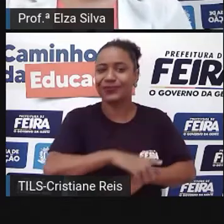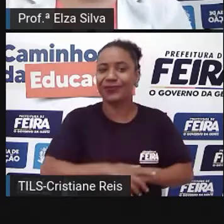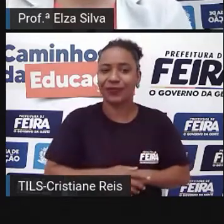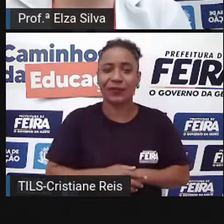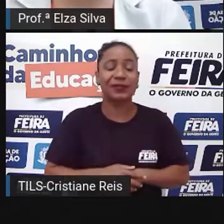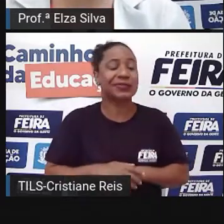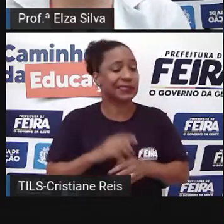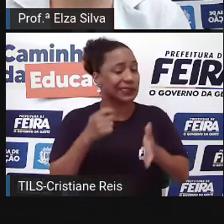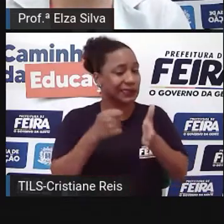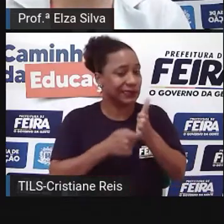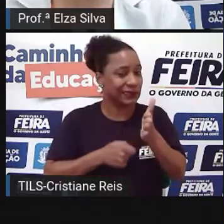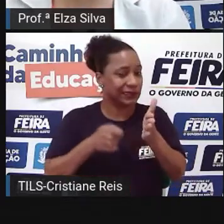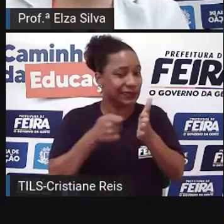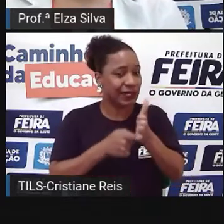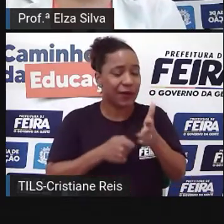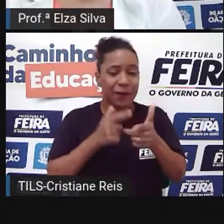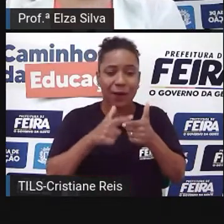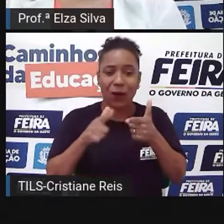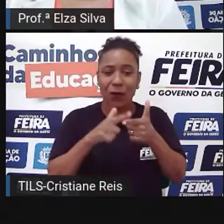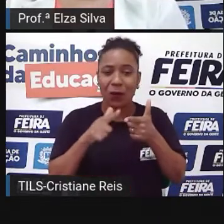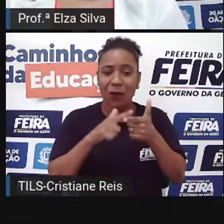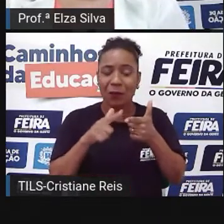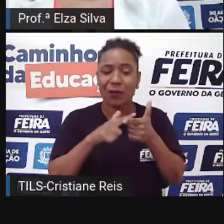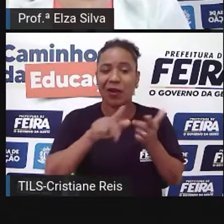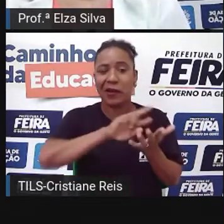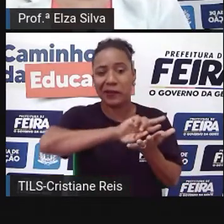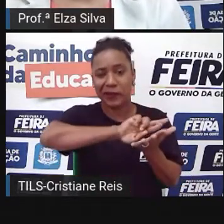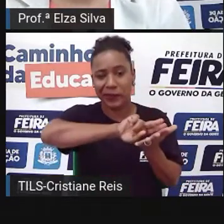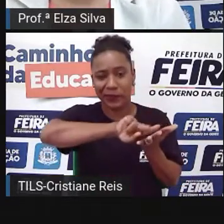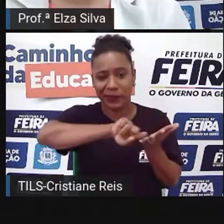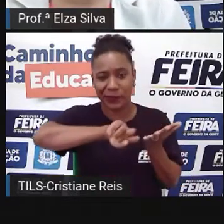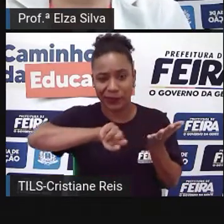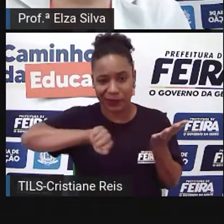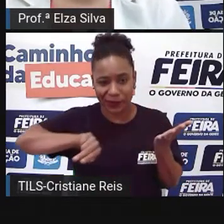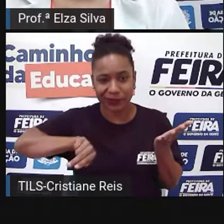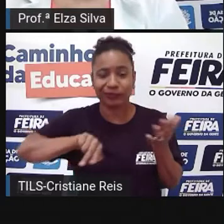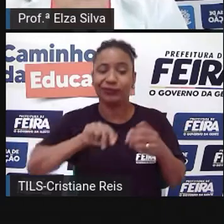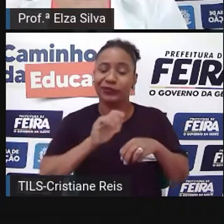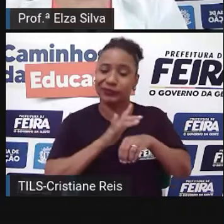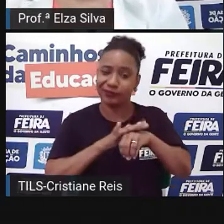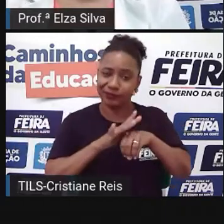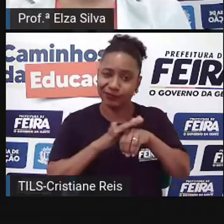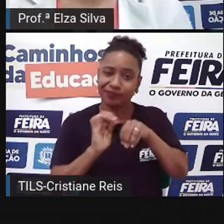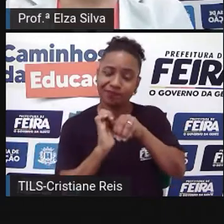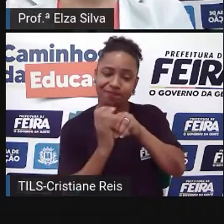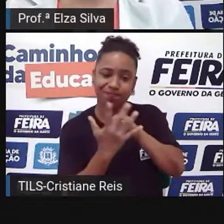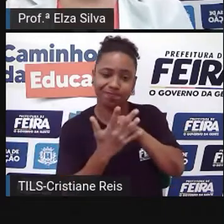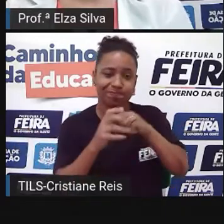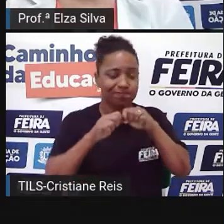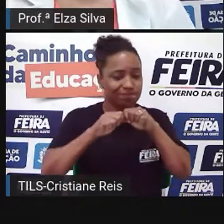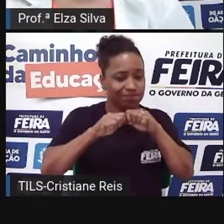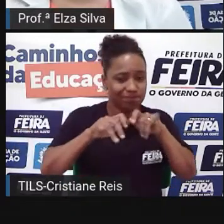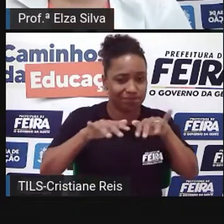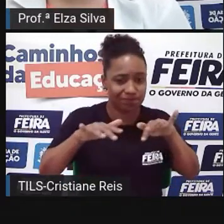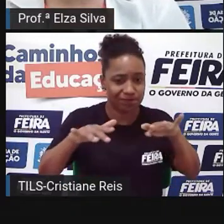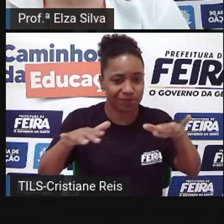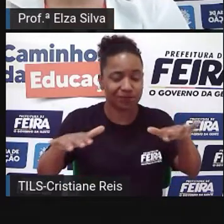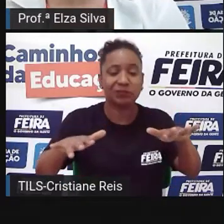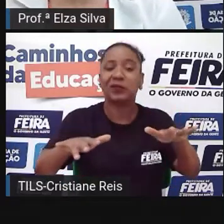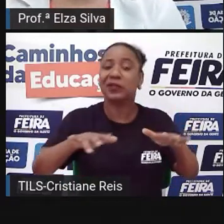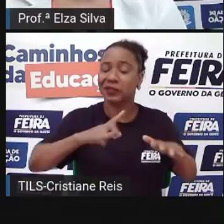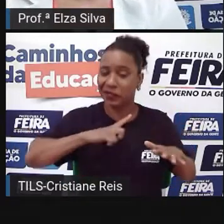enfrentamos muitas dificuldades este ano A disseminação do coronavírus e de suas